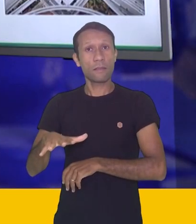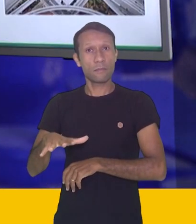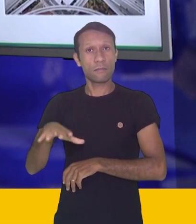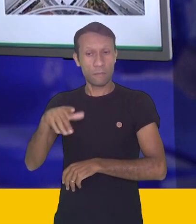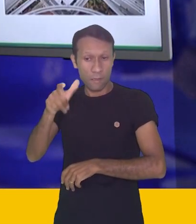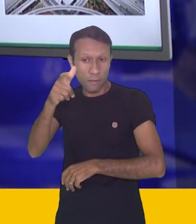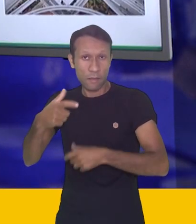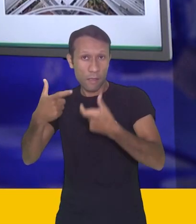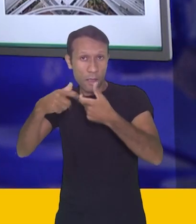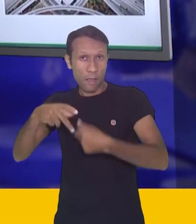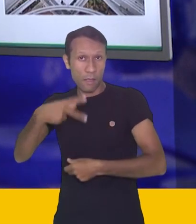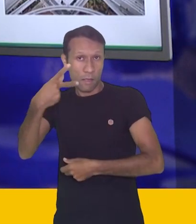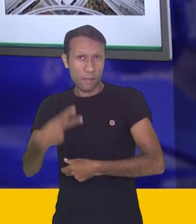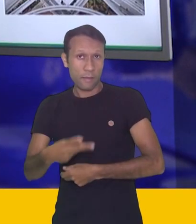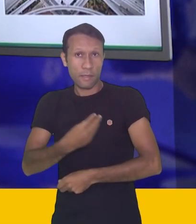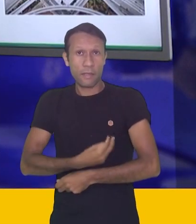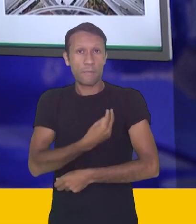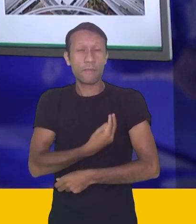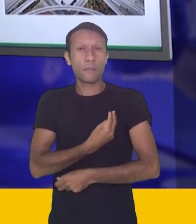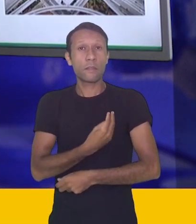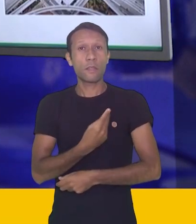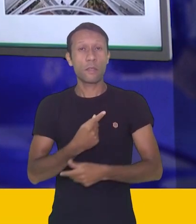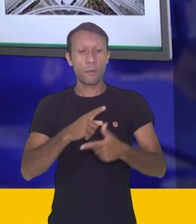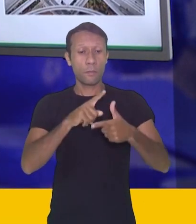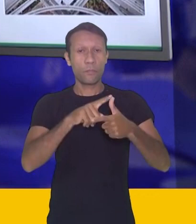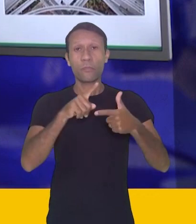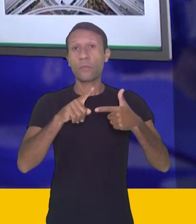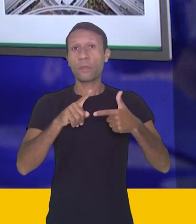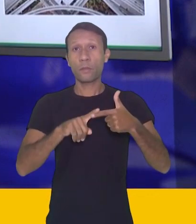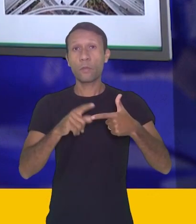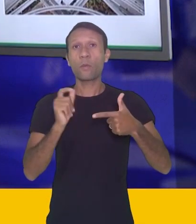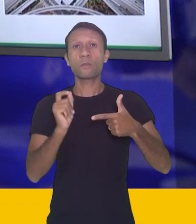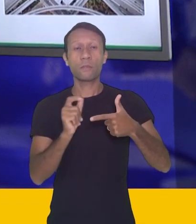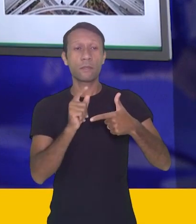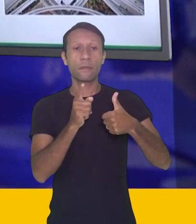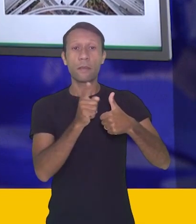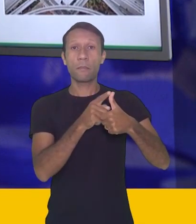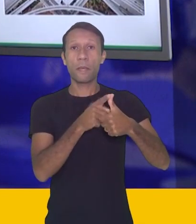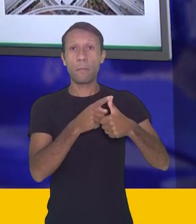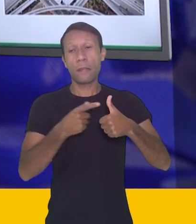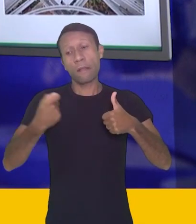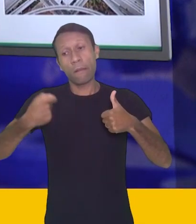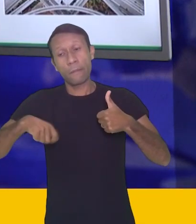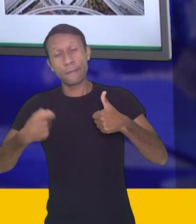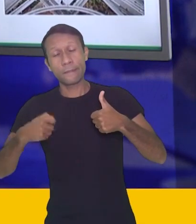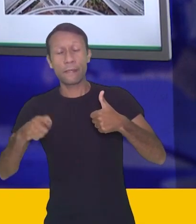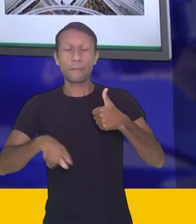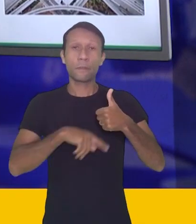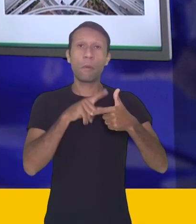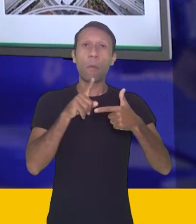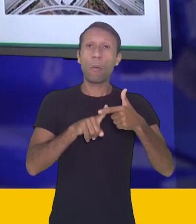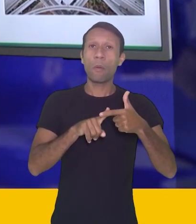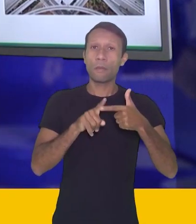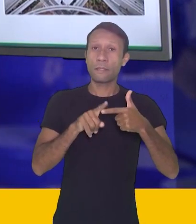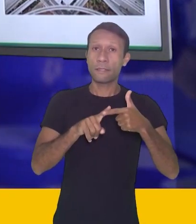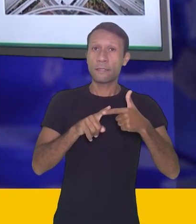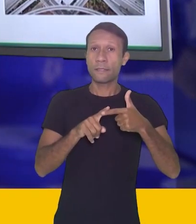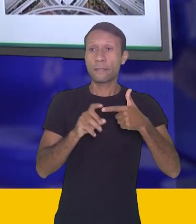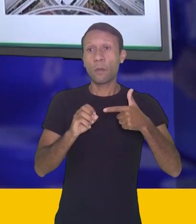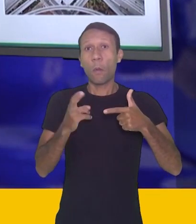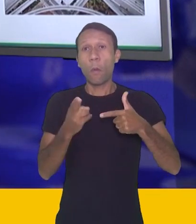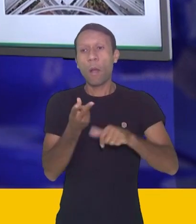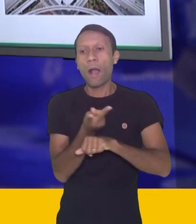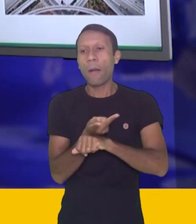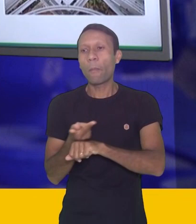por dois motivos principais. Pode ser pela necessidade ou pode ser pela busca do